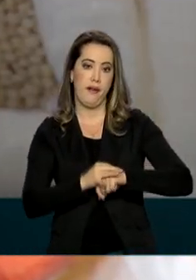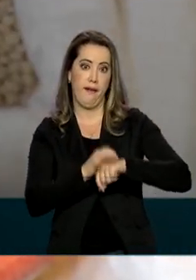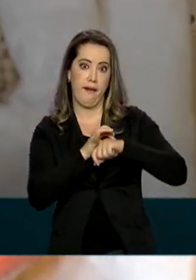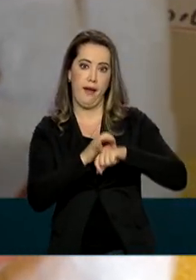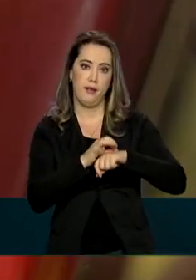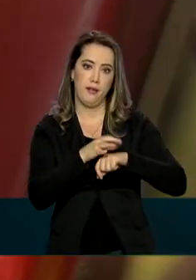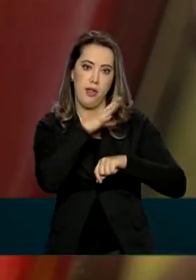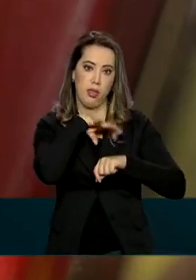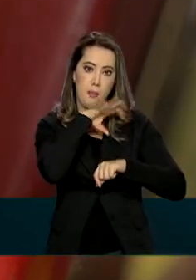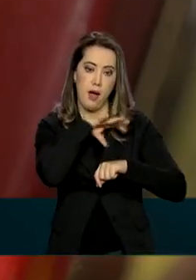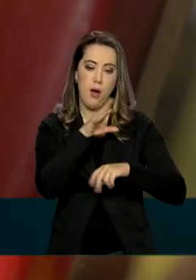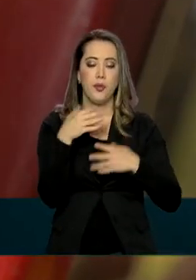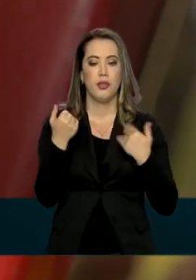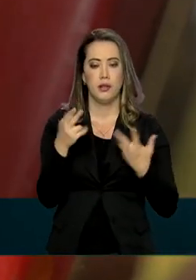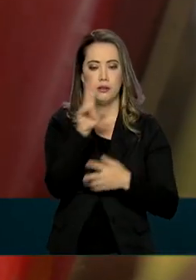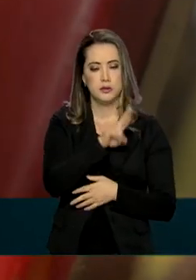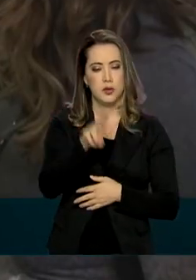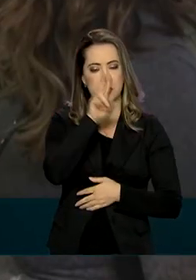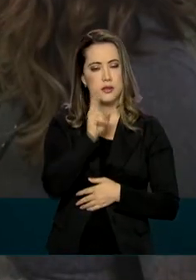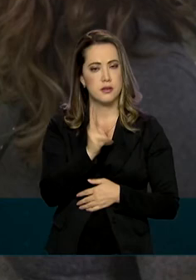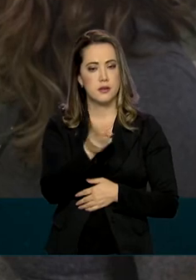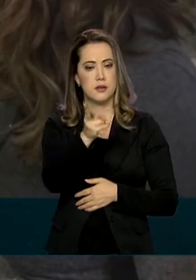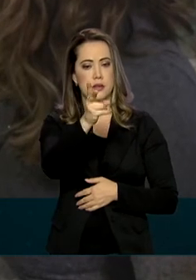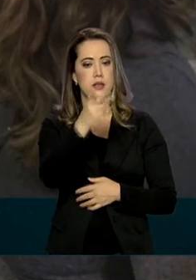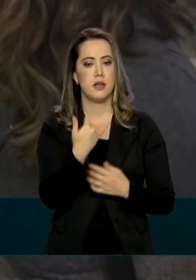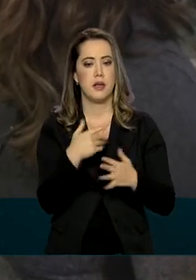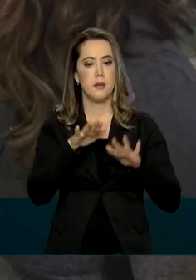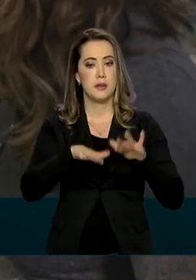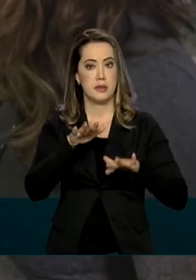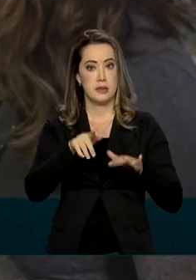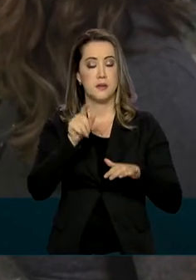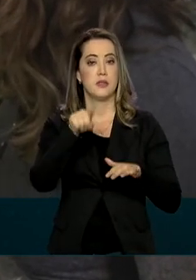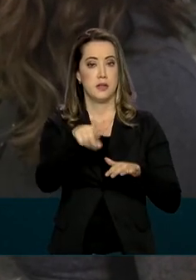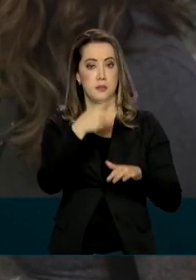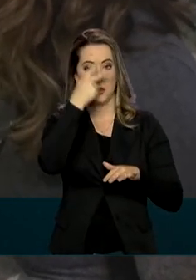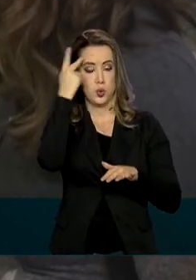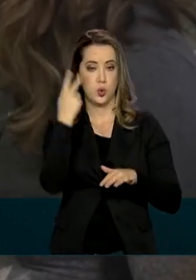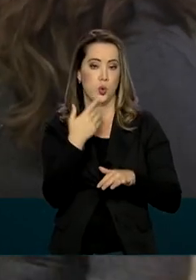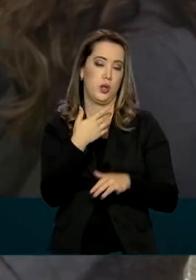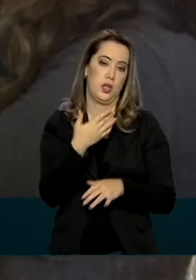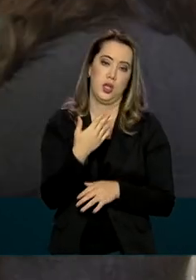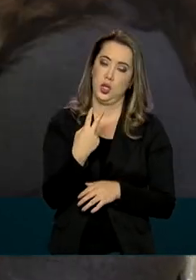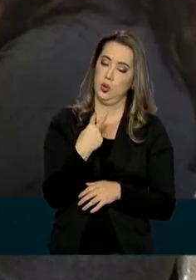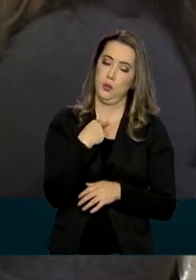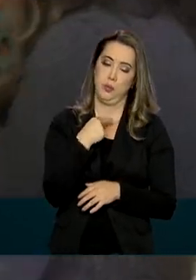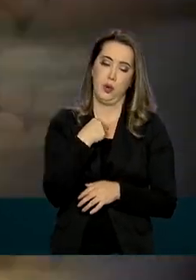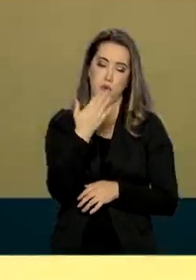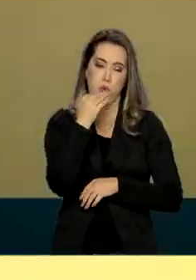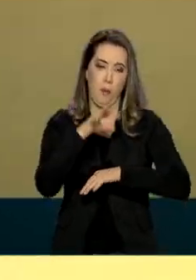Por isso, tem sido muito usada em dietas vegetarianas e de pessoas celíacas.